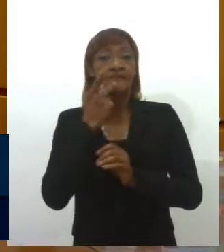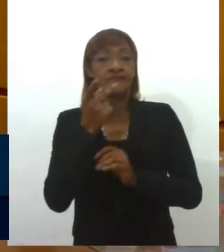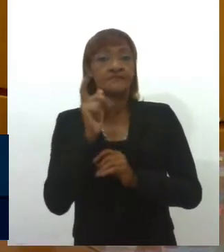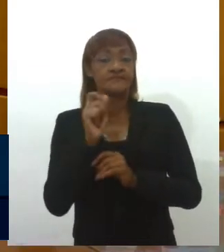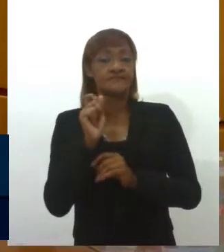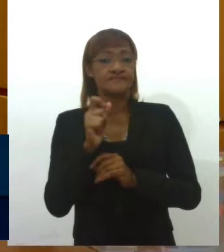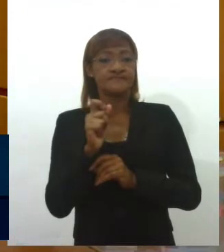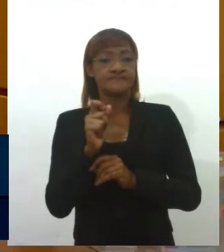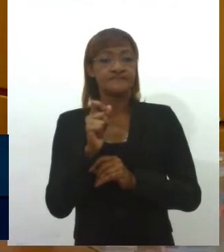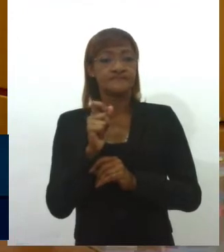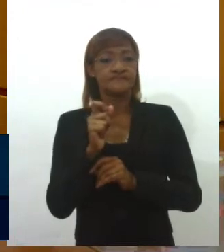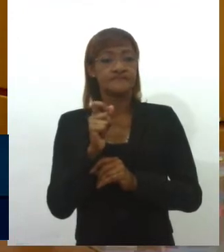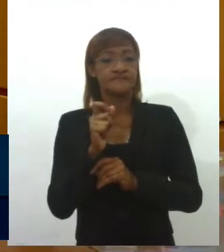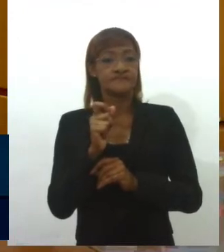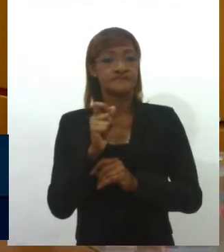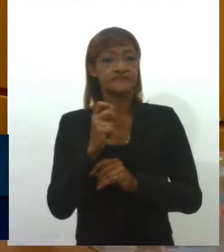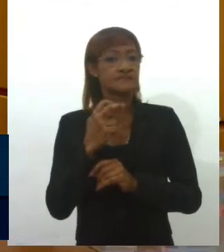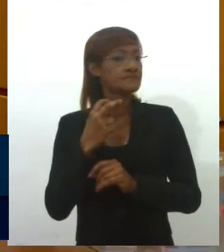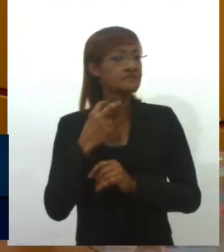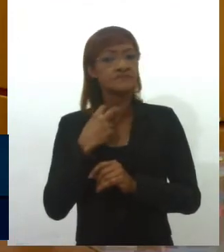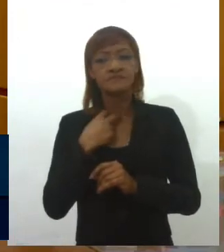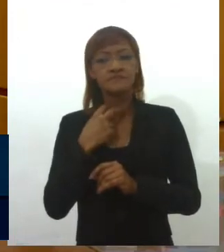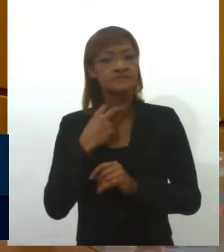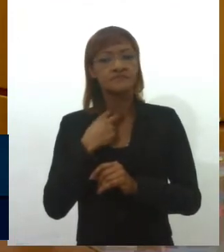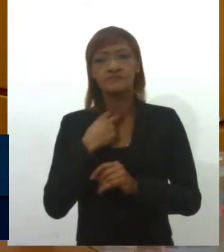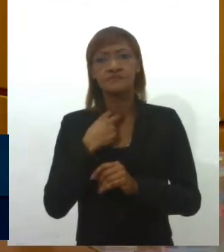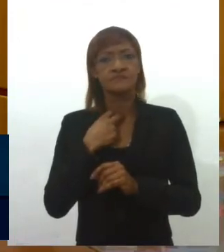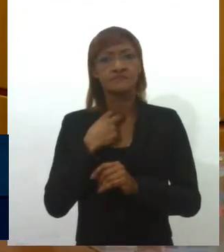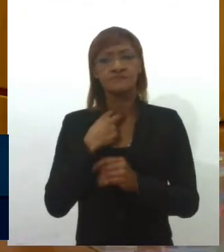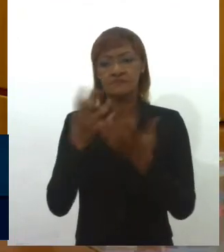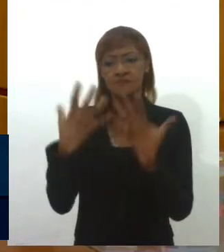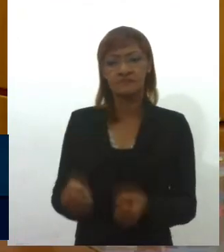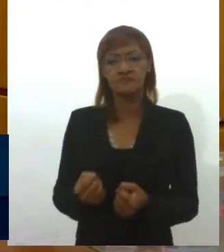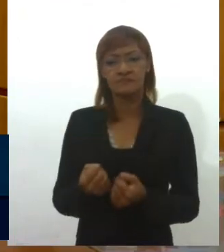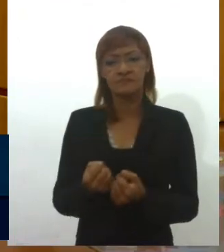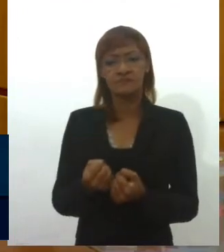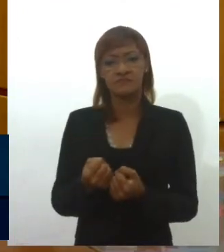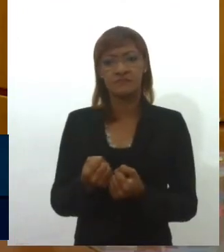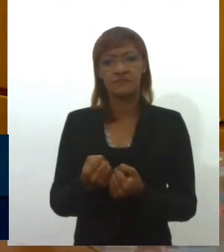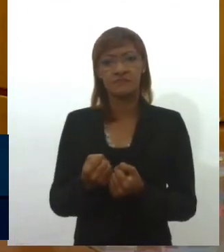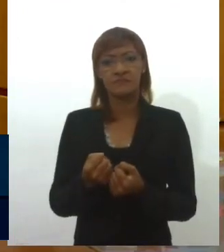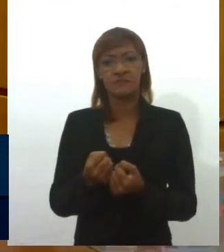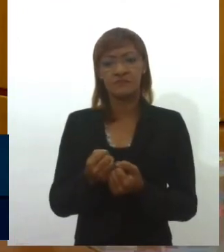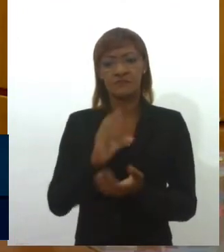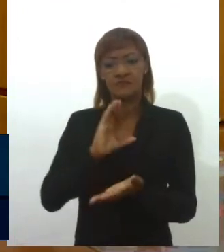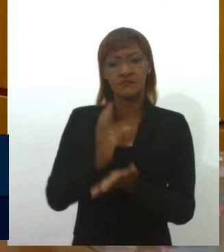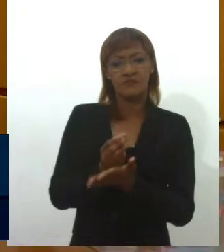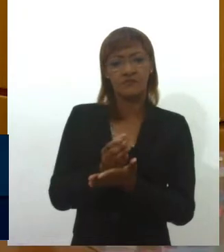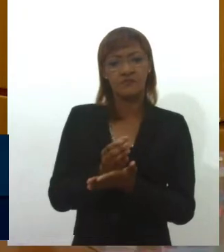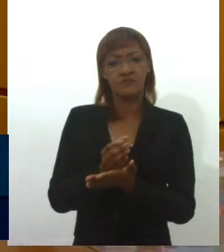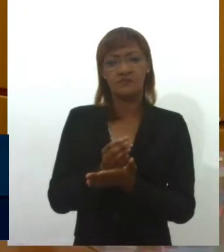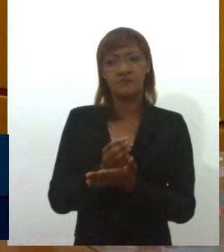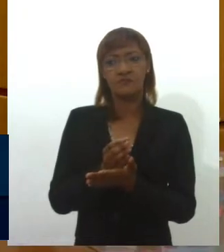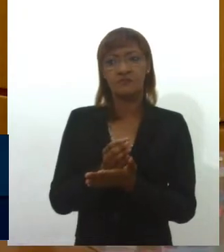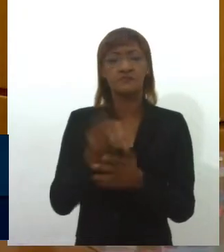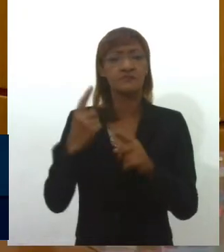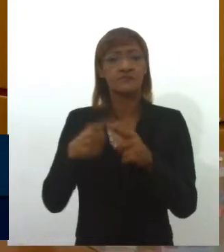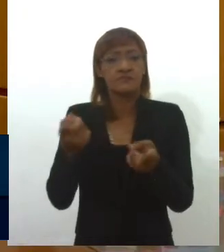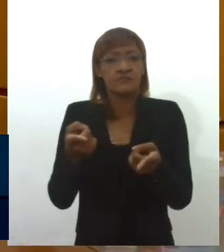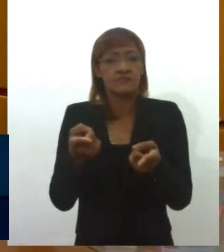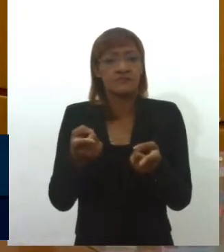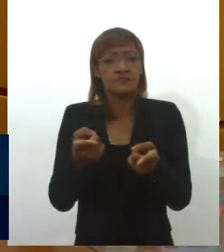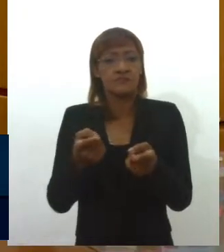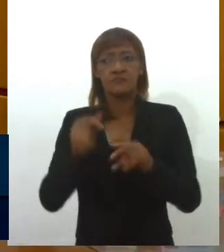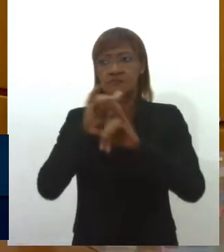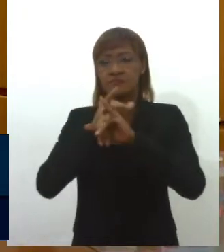há possibilidade de se fazer apologia a crimes. Isso é crime, porque senão você teria uma propaganda, a